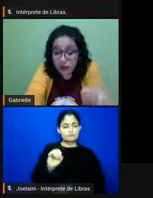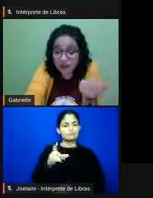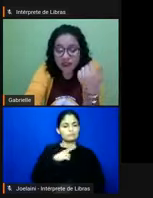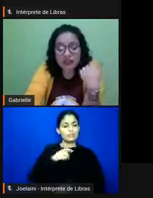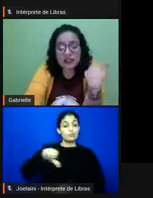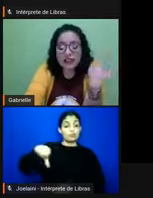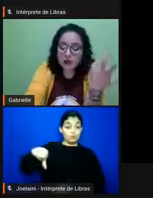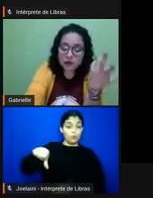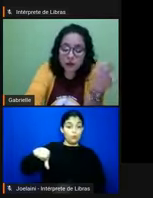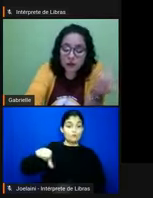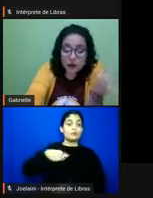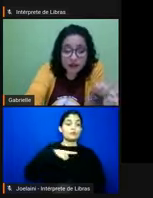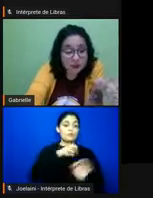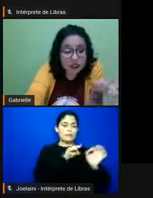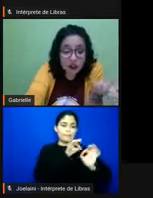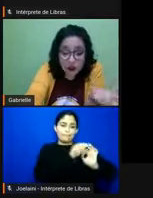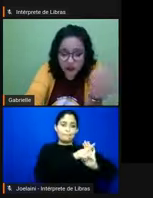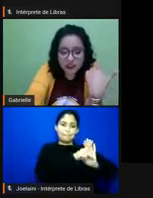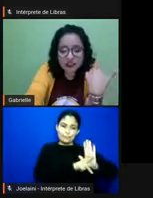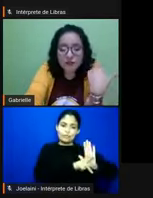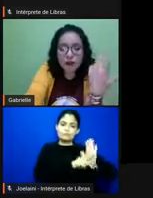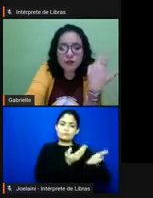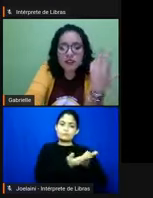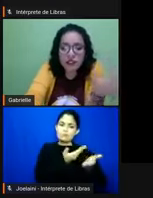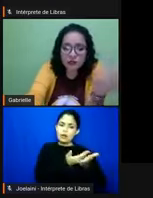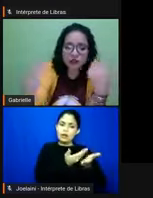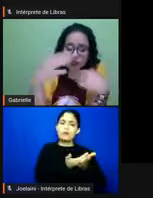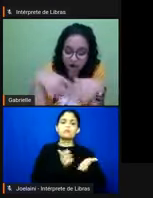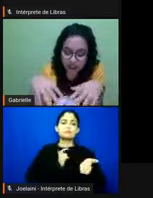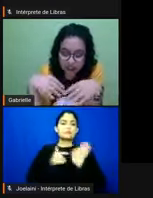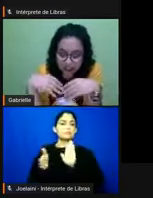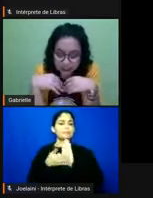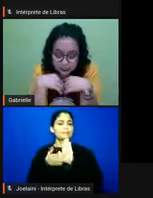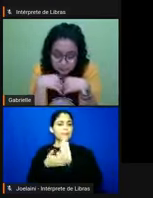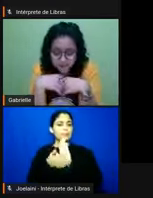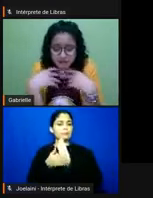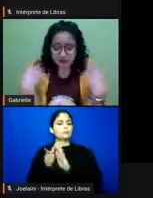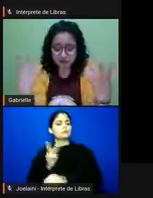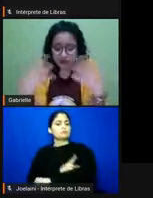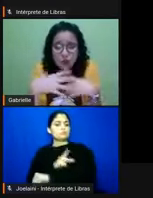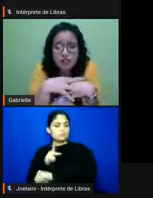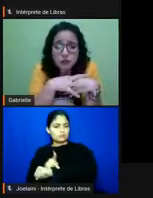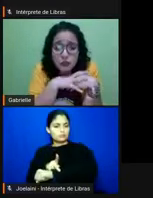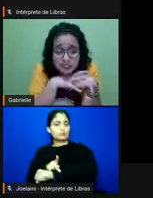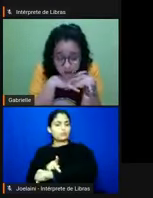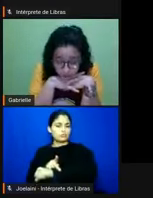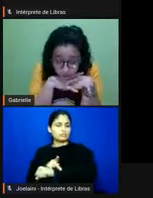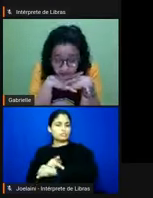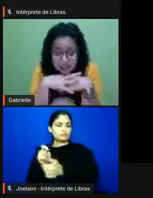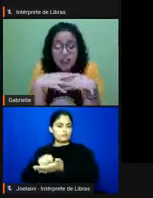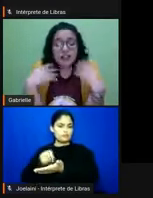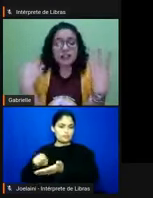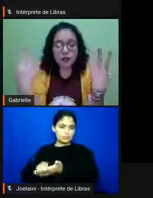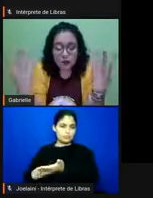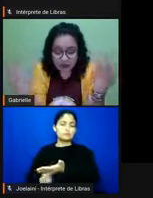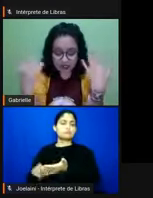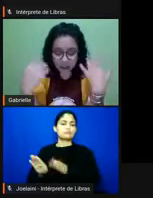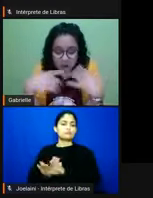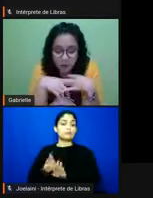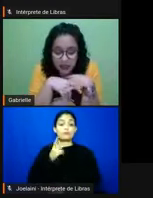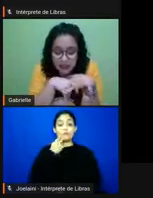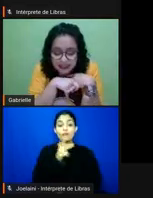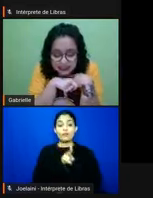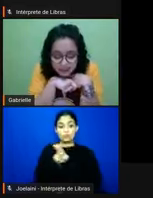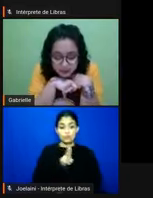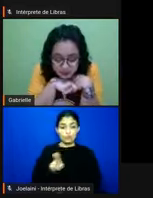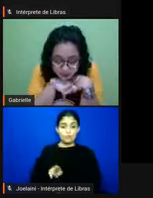reflexões, temos propostas pedagógicas, que foram escritos, e eu vou citar aqui os autores e autoras. Então, foram